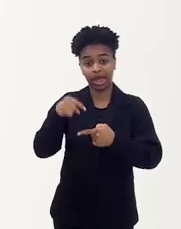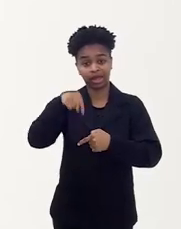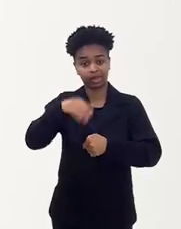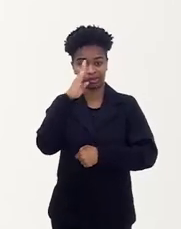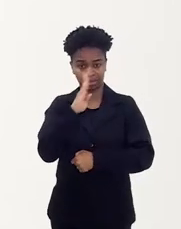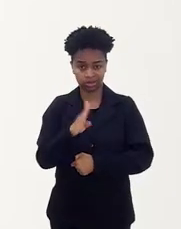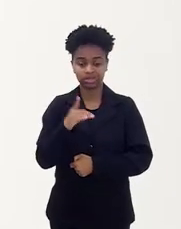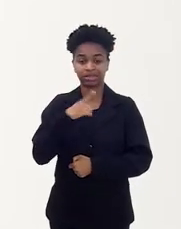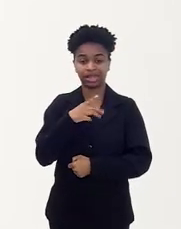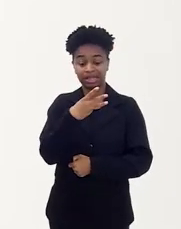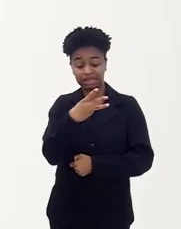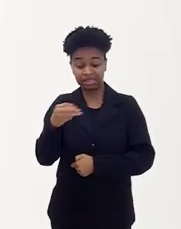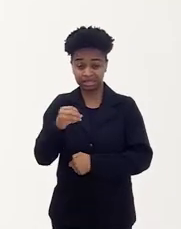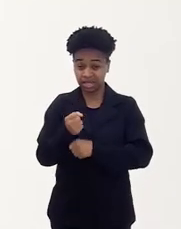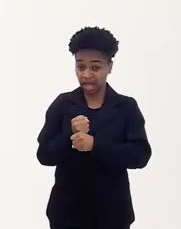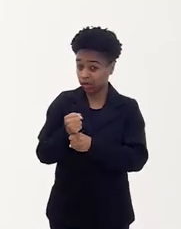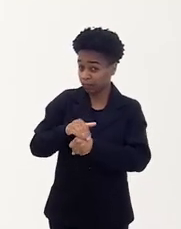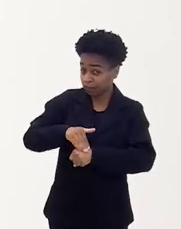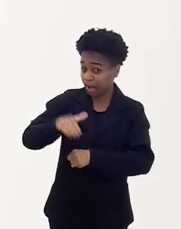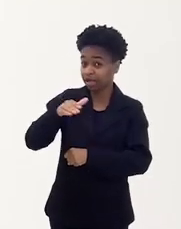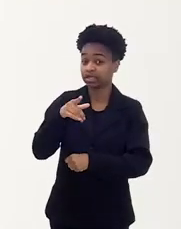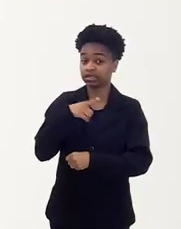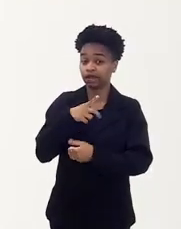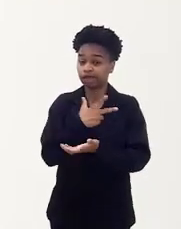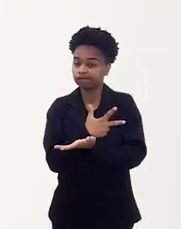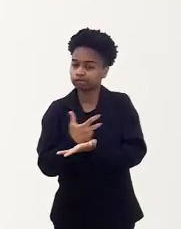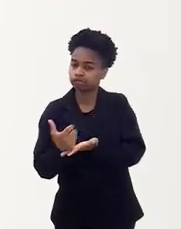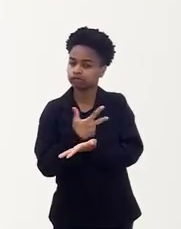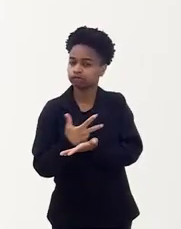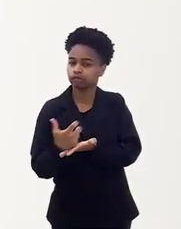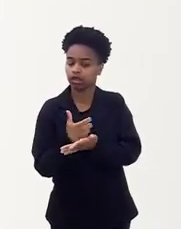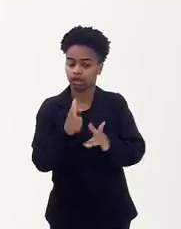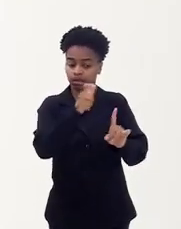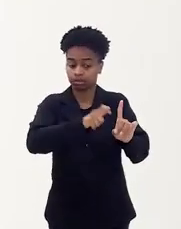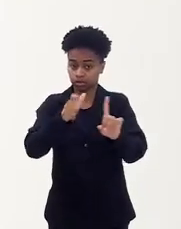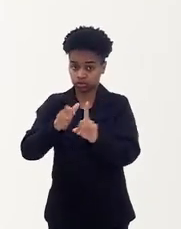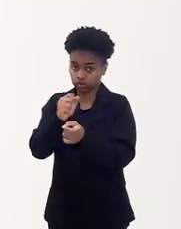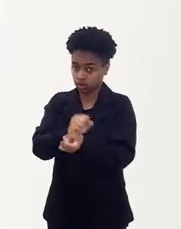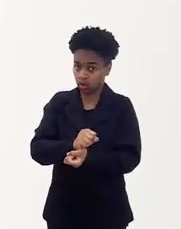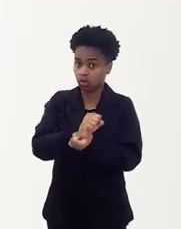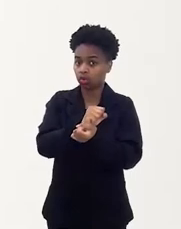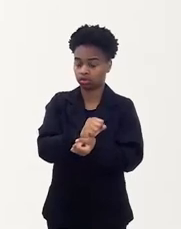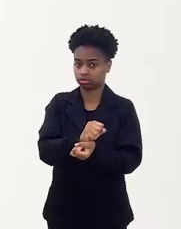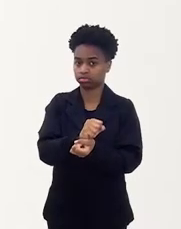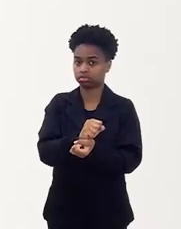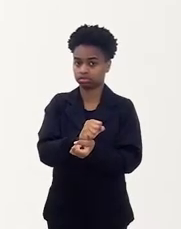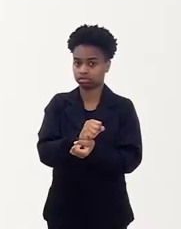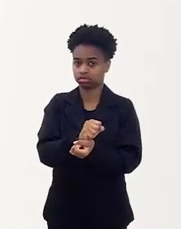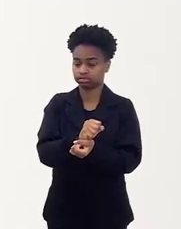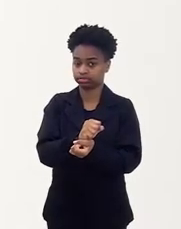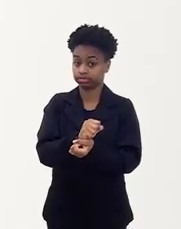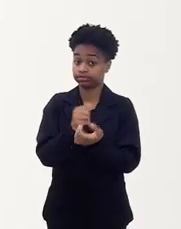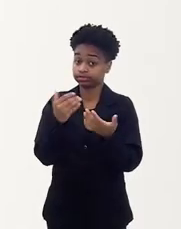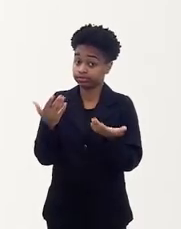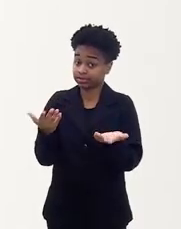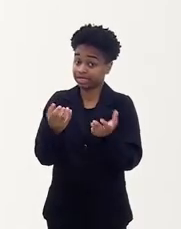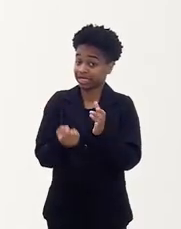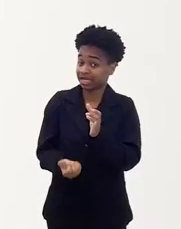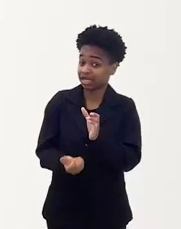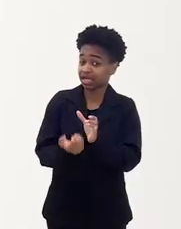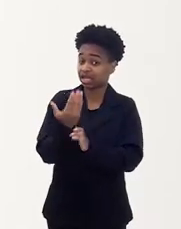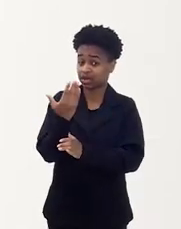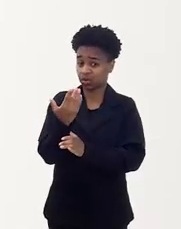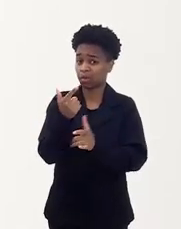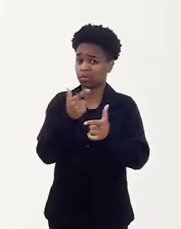300 anos, movimentou a sua economia através da exploração de força de trabalho de seres humanos escravizados. Isso